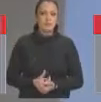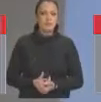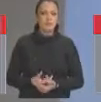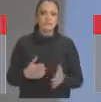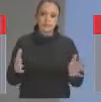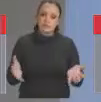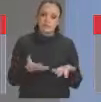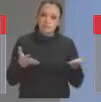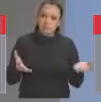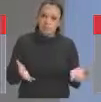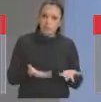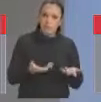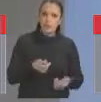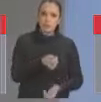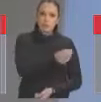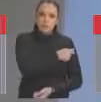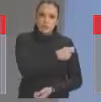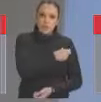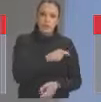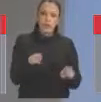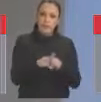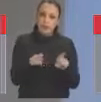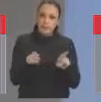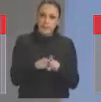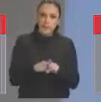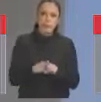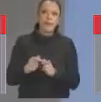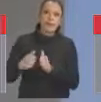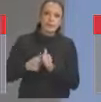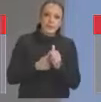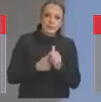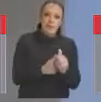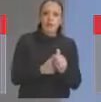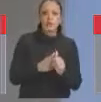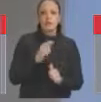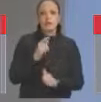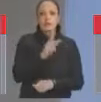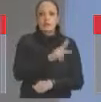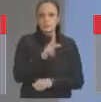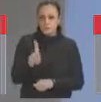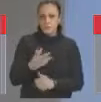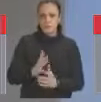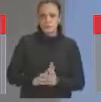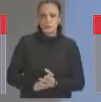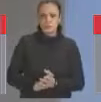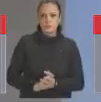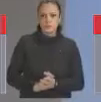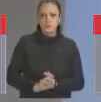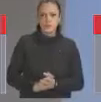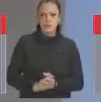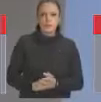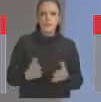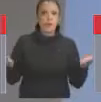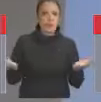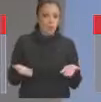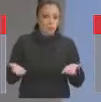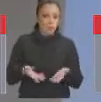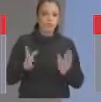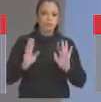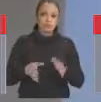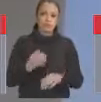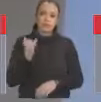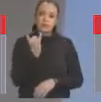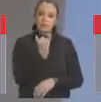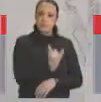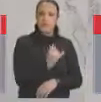estimulando os alunos a perseguirem professores. Isso é um absurdo. Esse aqui eu já estou, hoje mesmo, acionando o Ministério